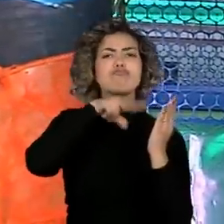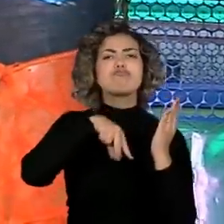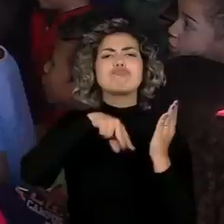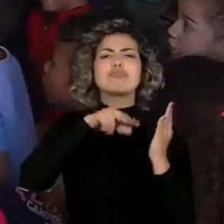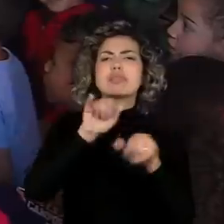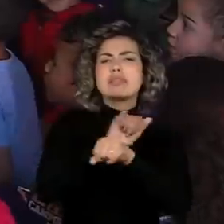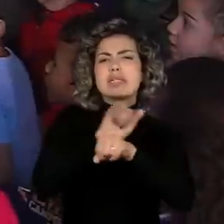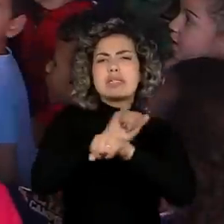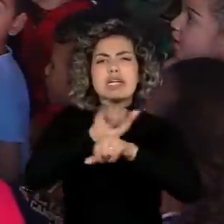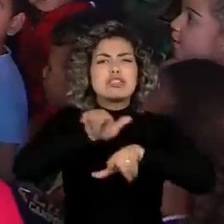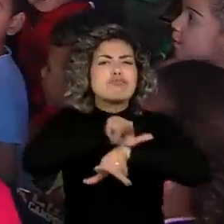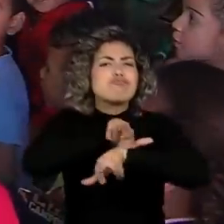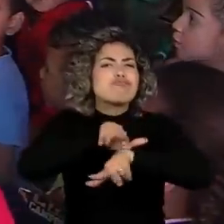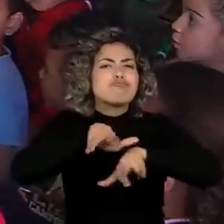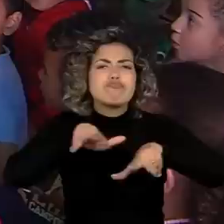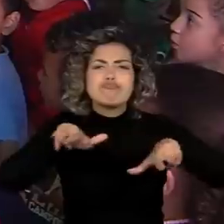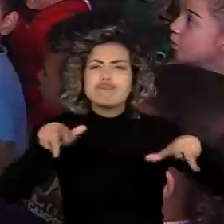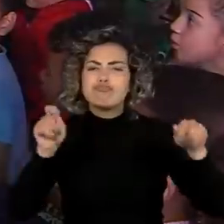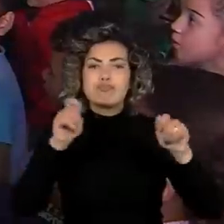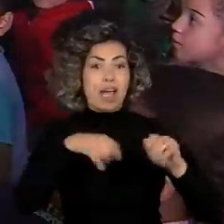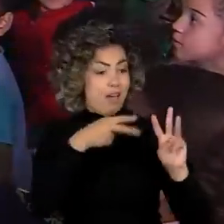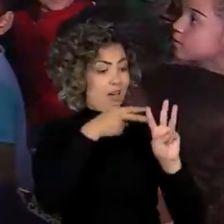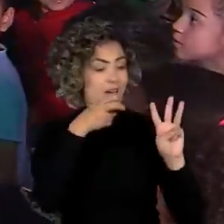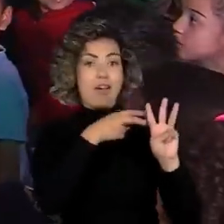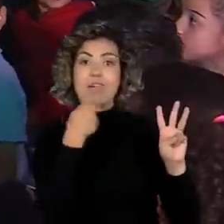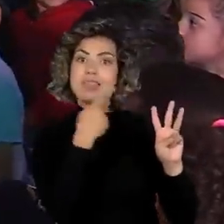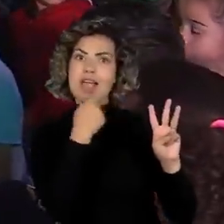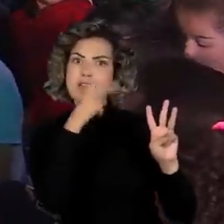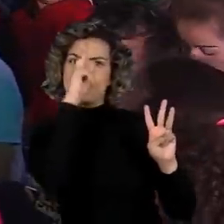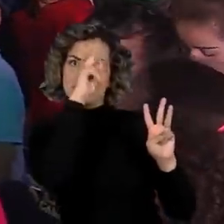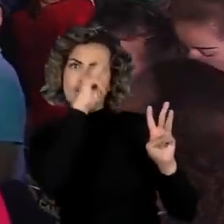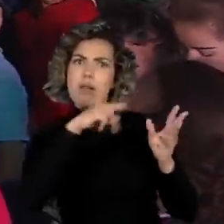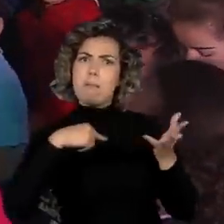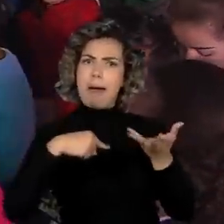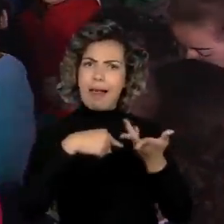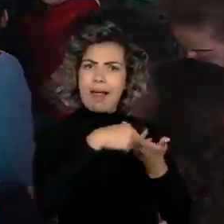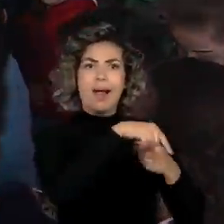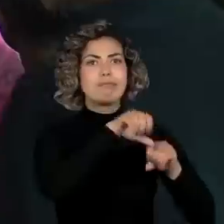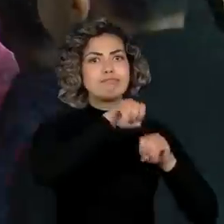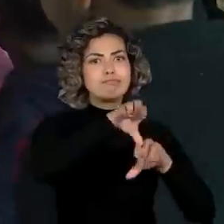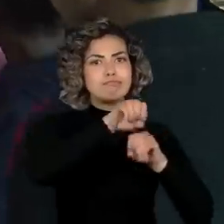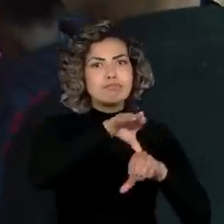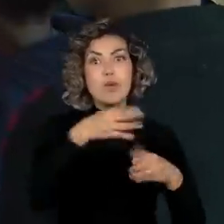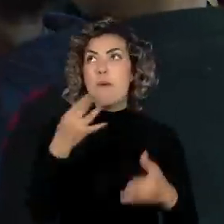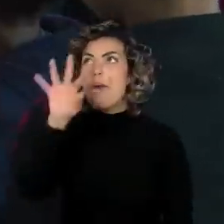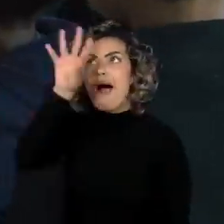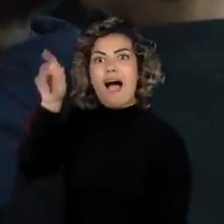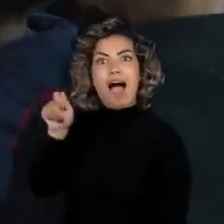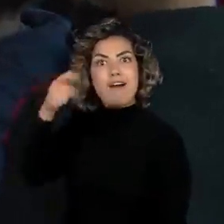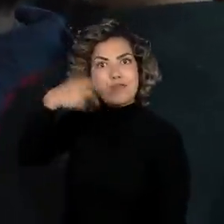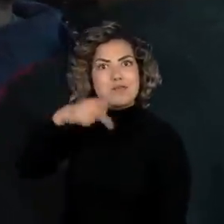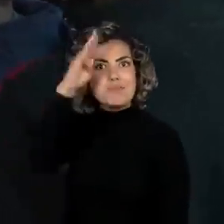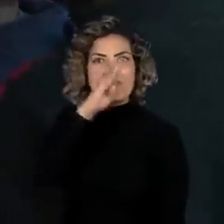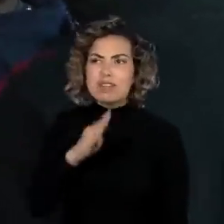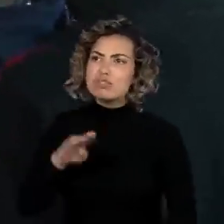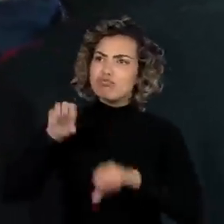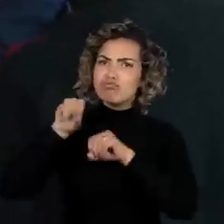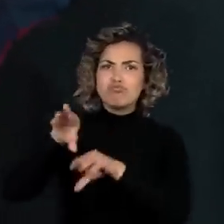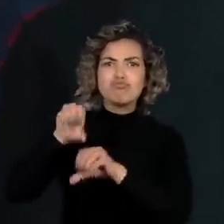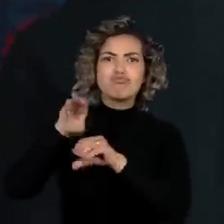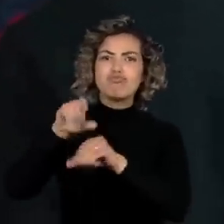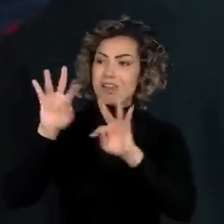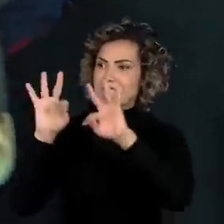Explorando histórias das culturas indígenas e afro-brasileiras. Assim, valoriza-se essas culturas